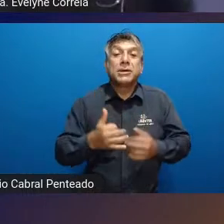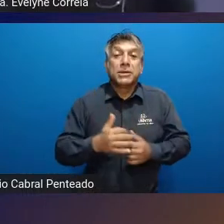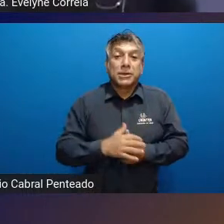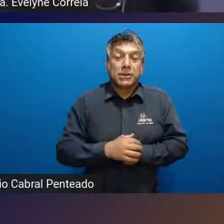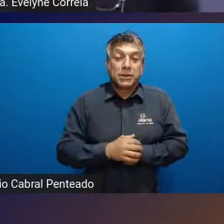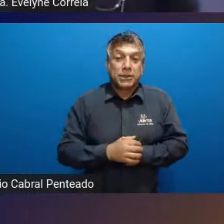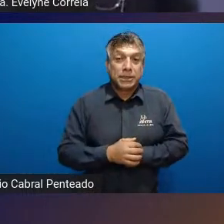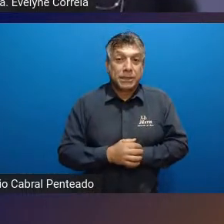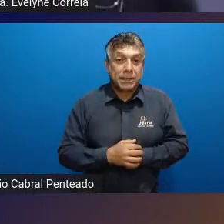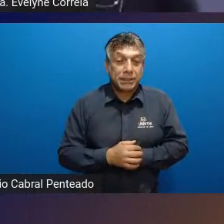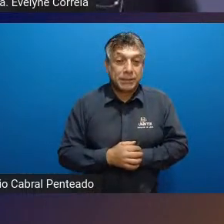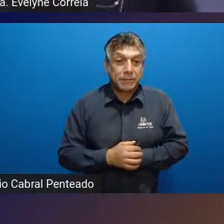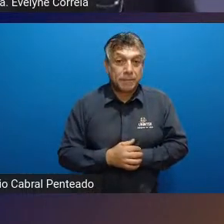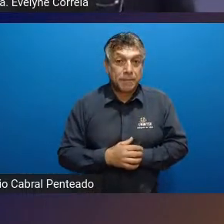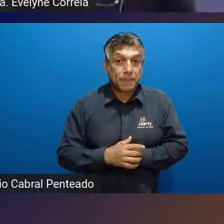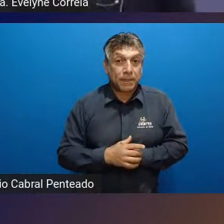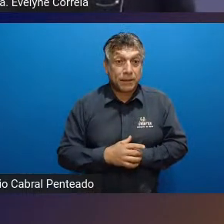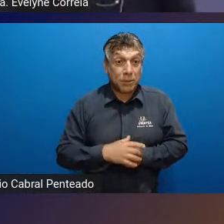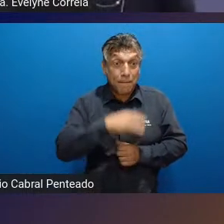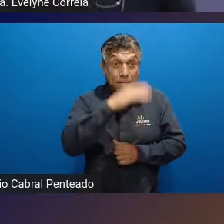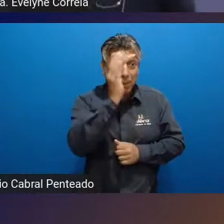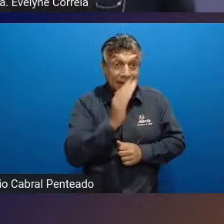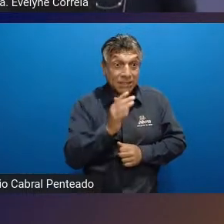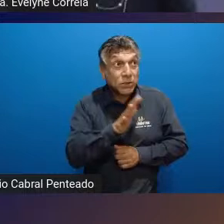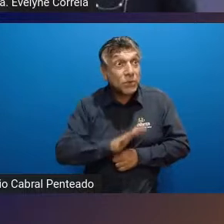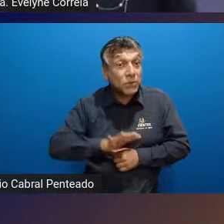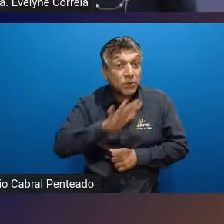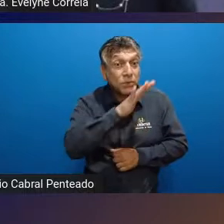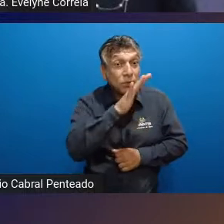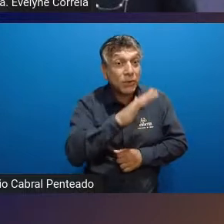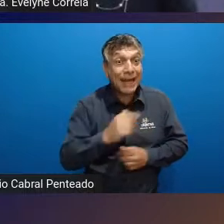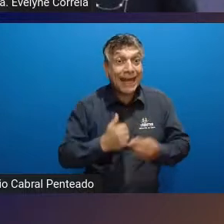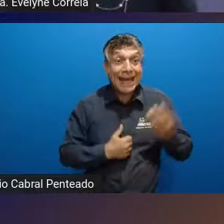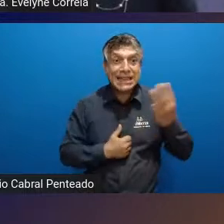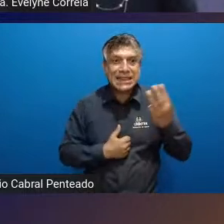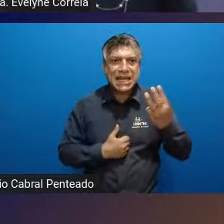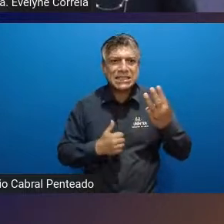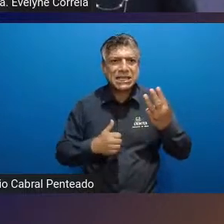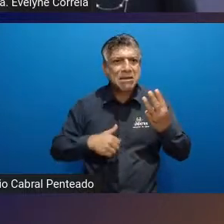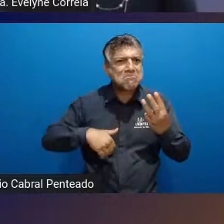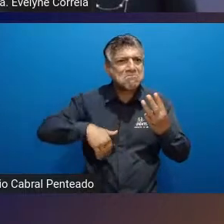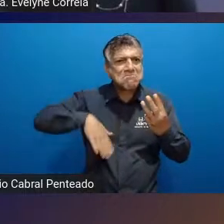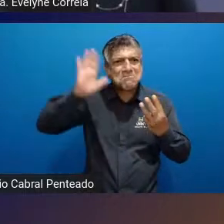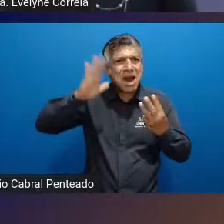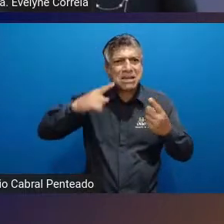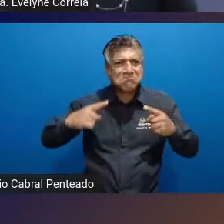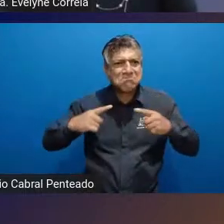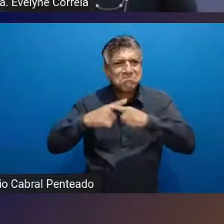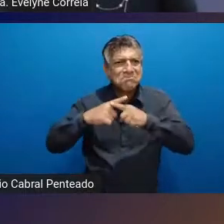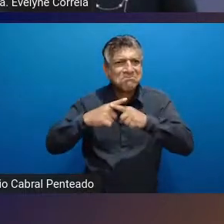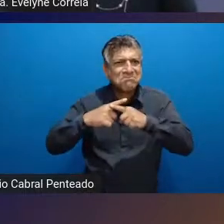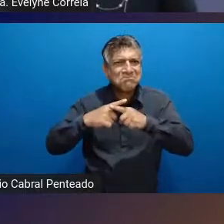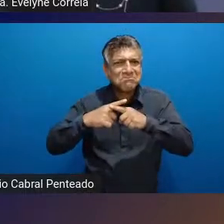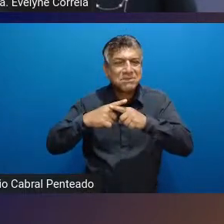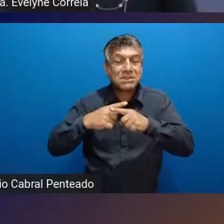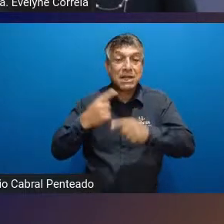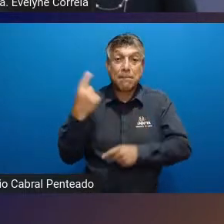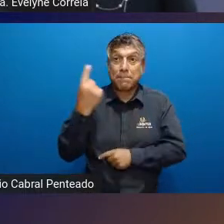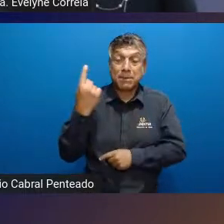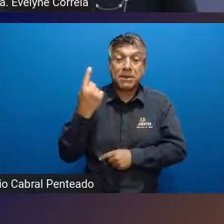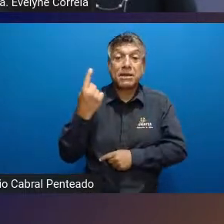a liga de futebol do Brasil é a terceira mais disputada se eu não me engano ali a primeira ficou